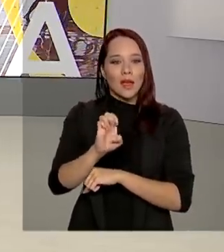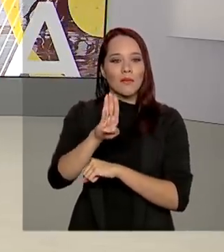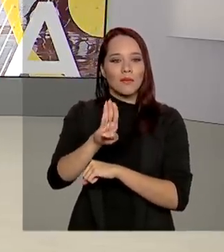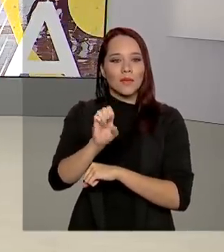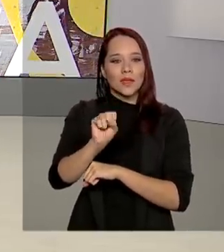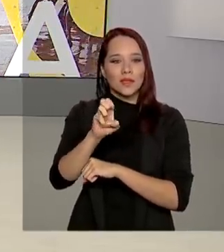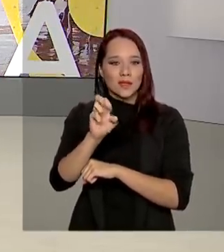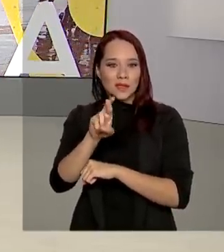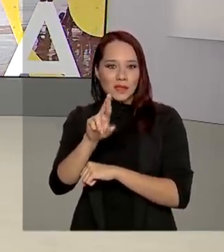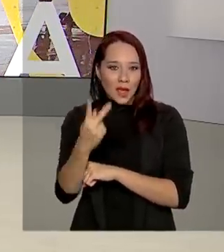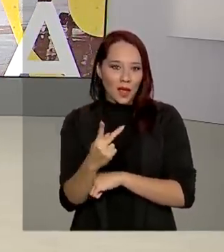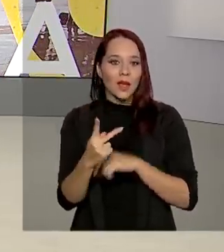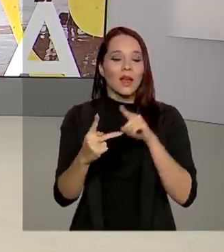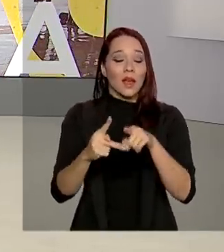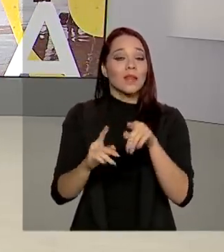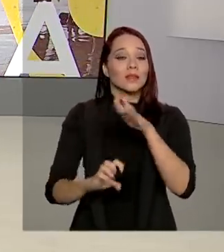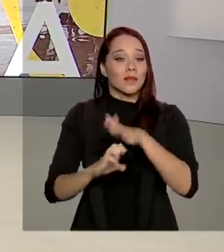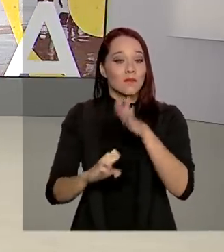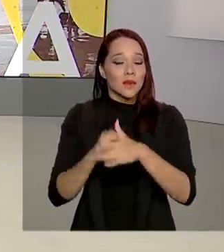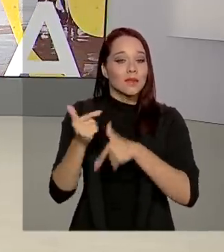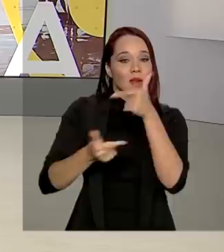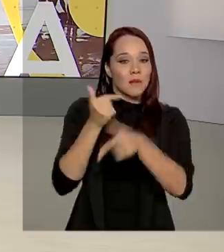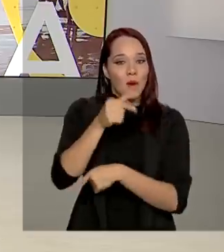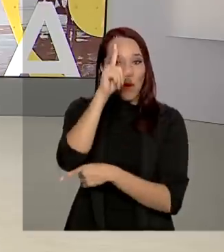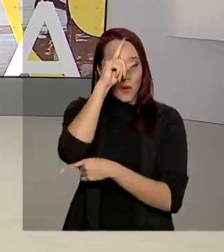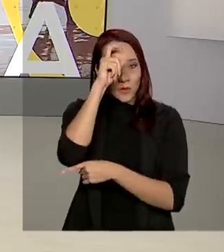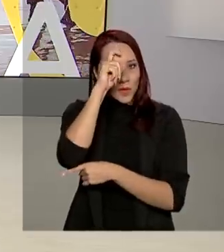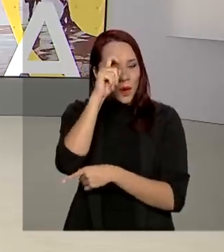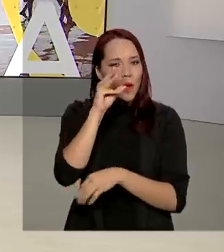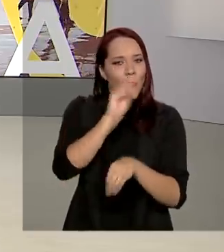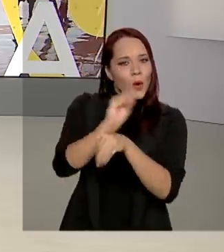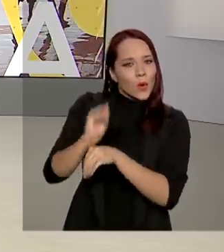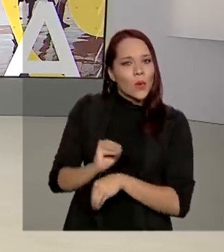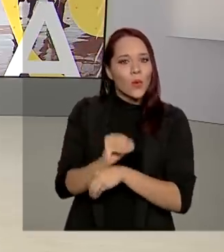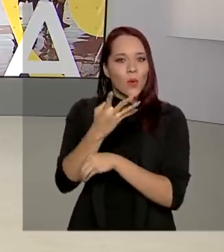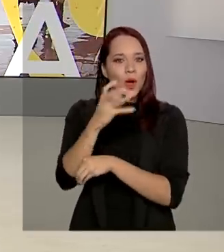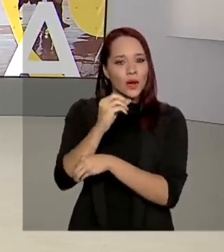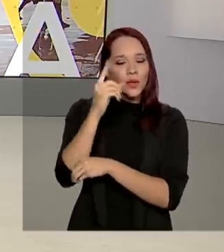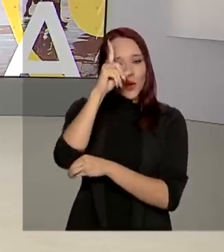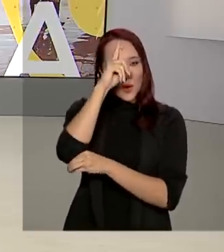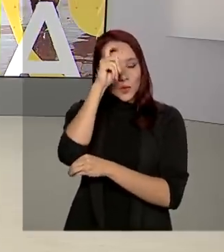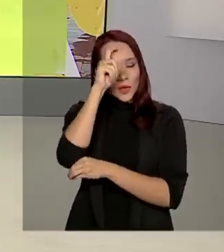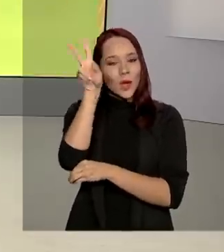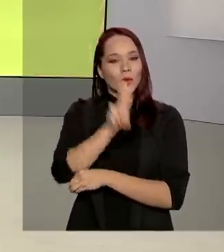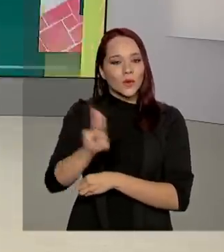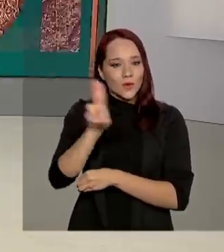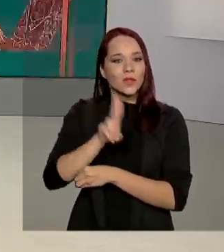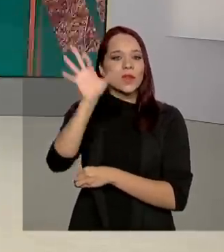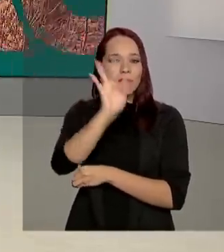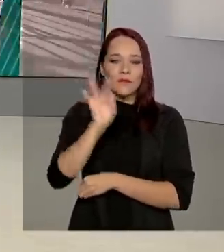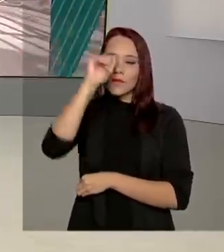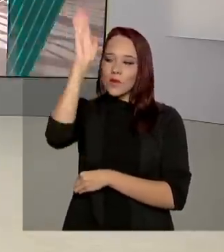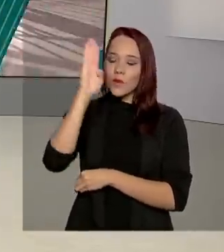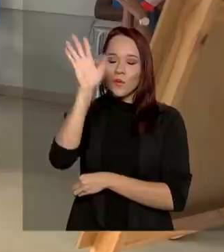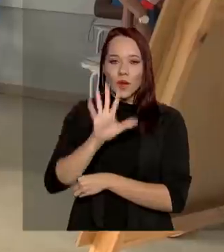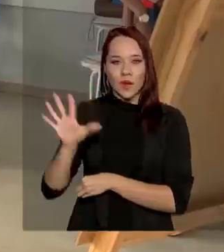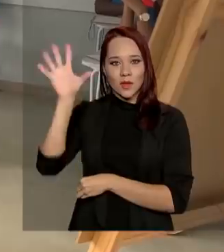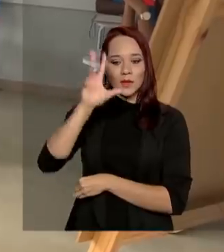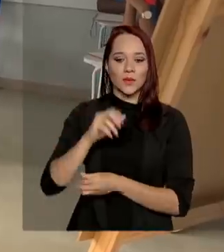empresa brasileira de serviços hospitalares administra 40 hospitais universitários federais no país.